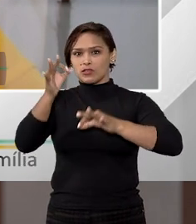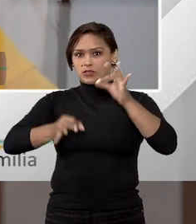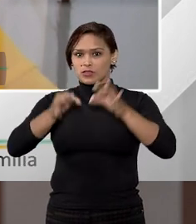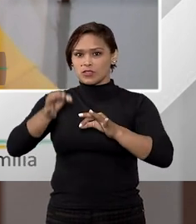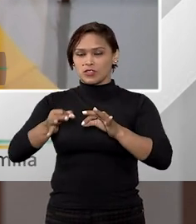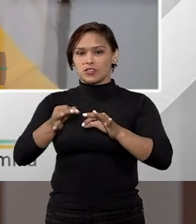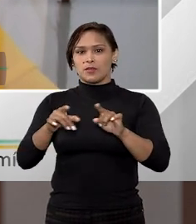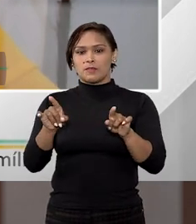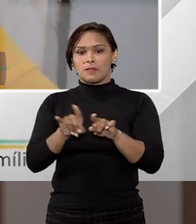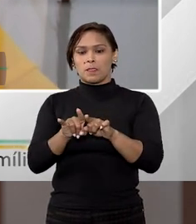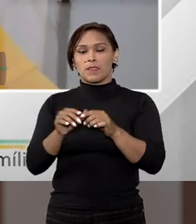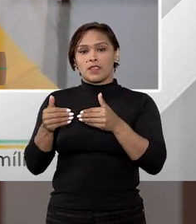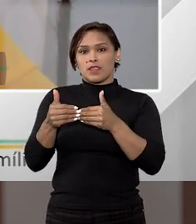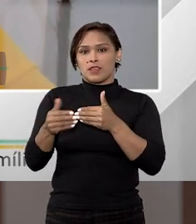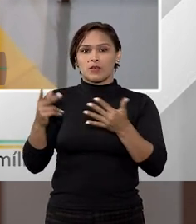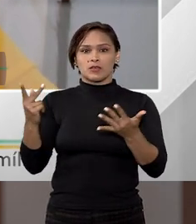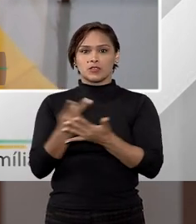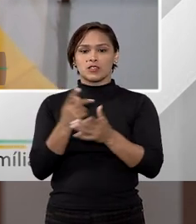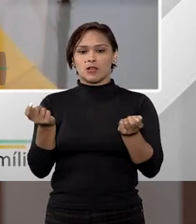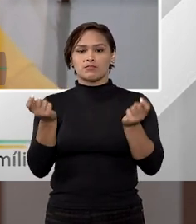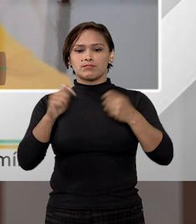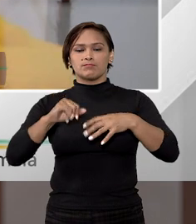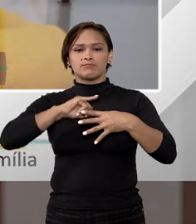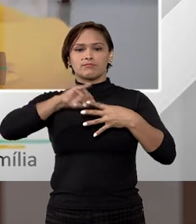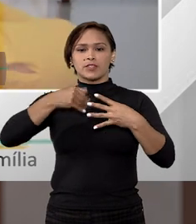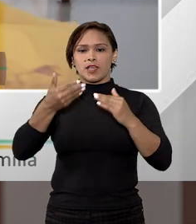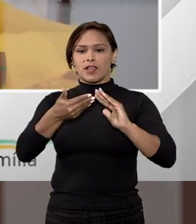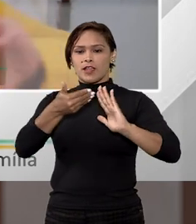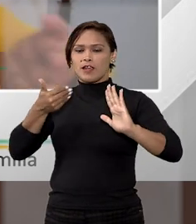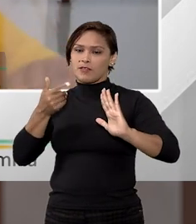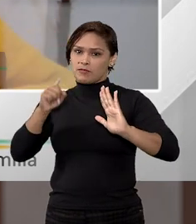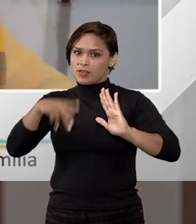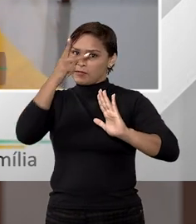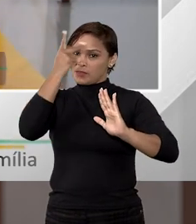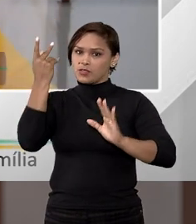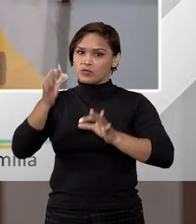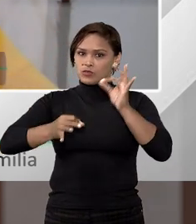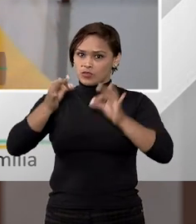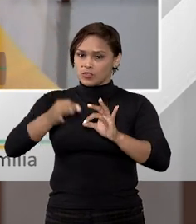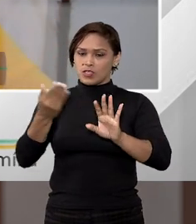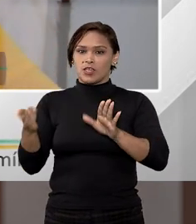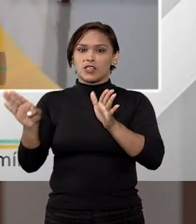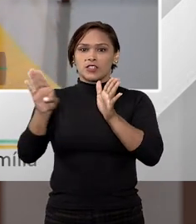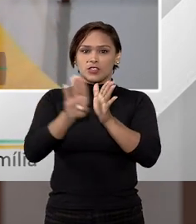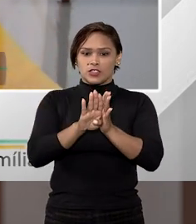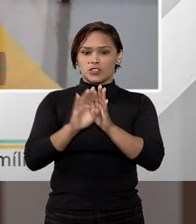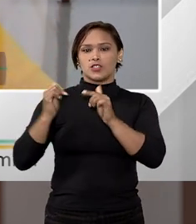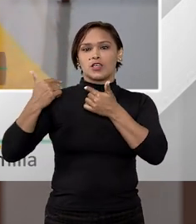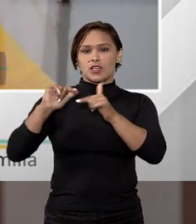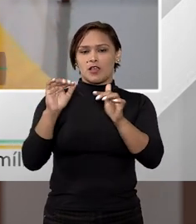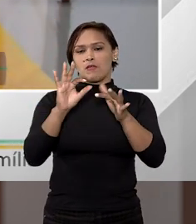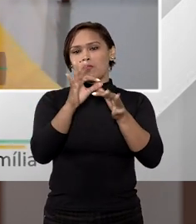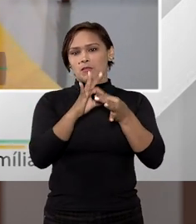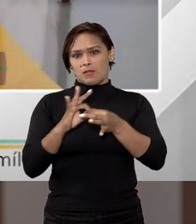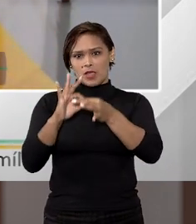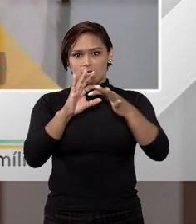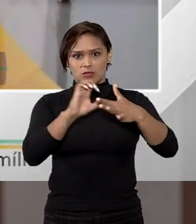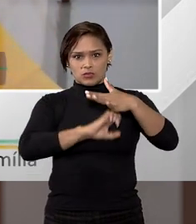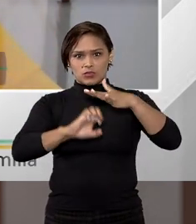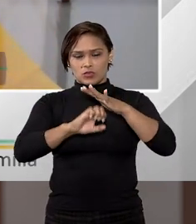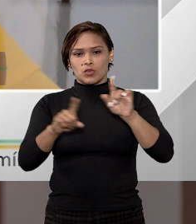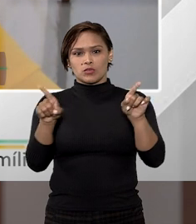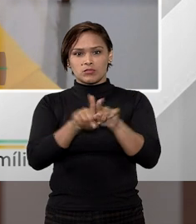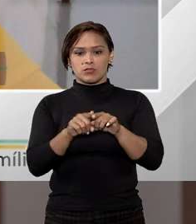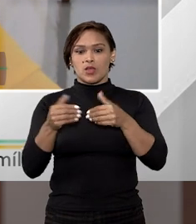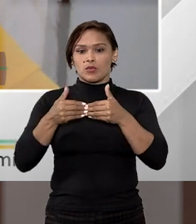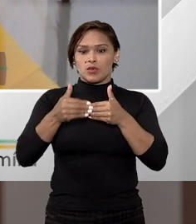Jurídica. Ele, como consequência, oportuniza que se afaste a pessoa jurídica e se chegue aos bens dos sócios e, como